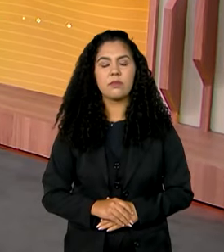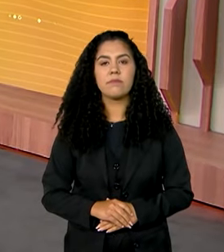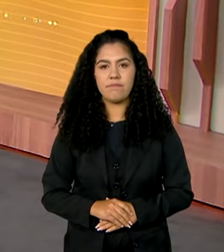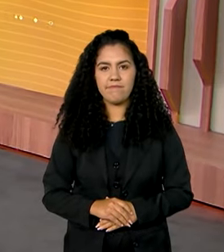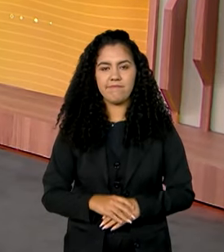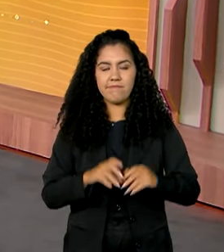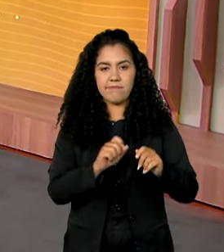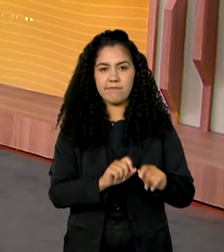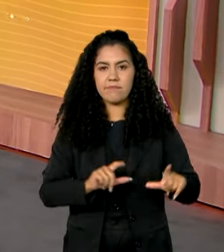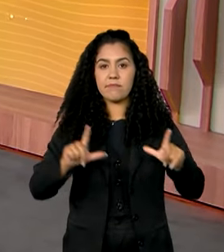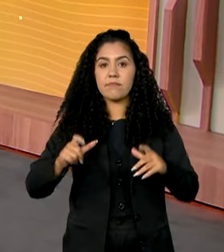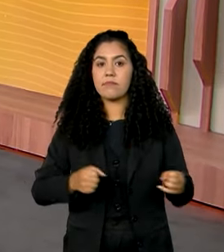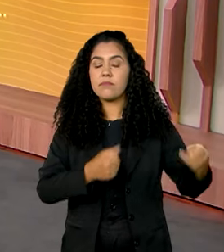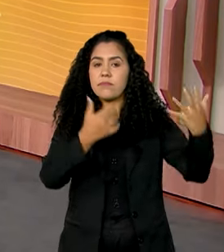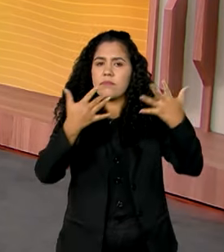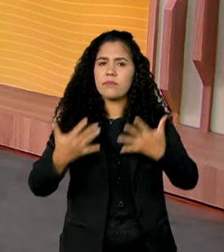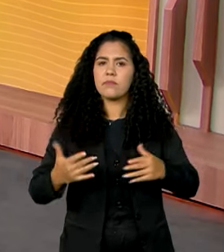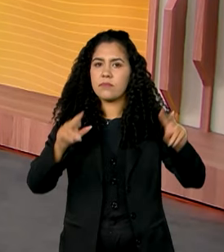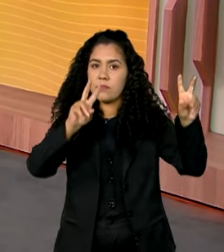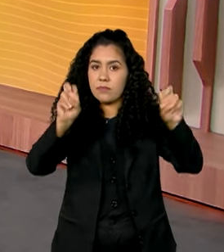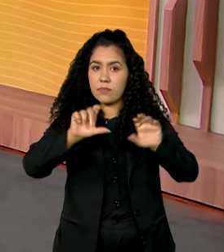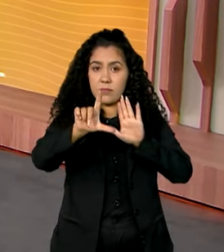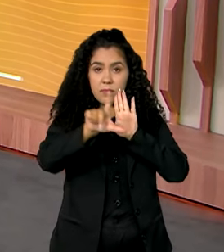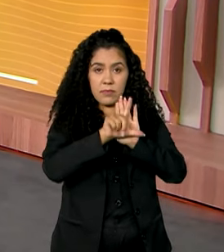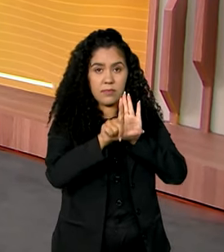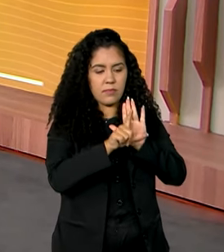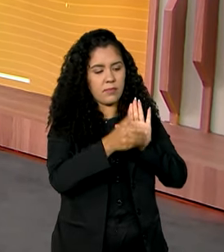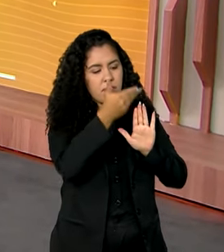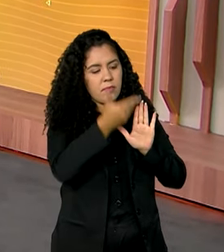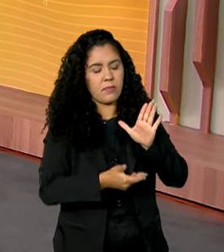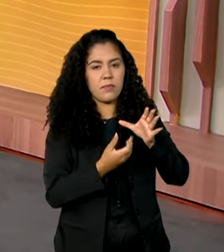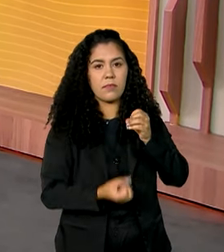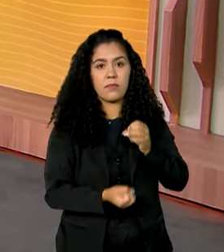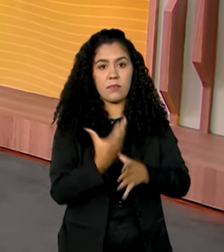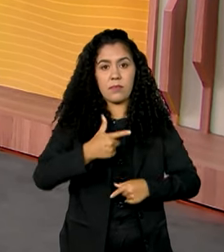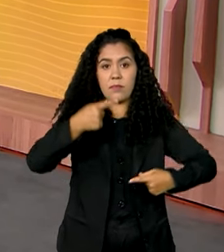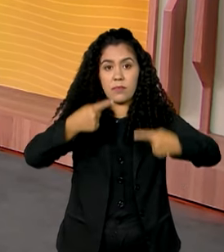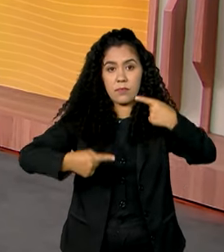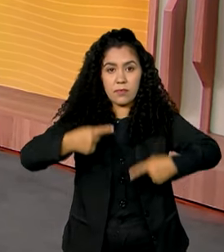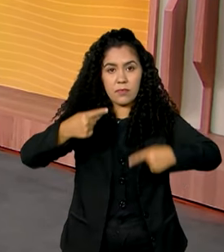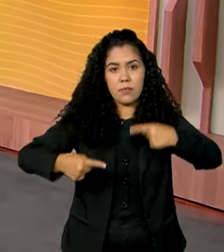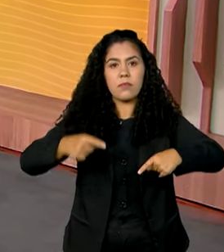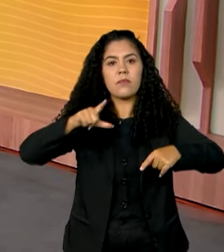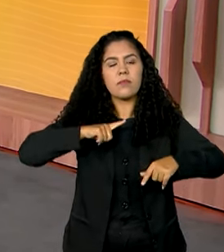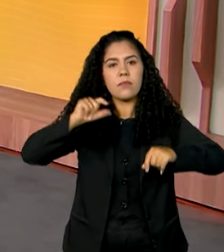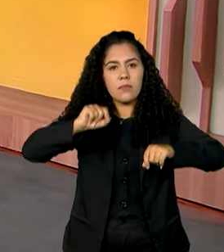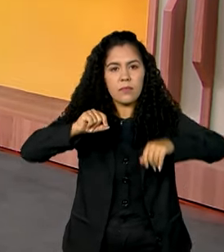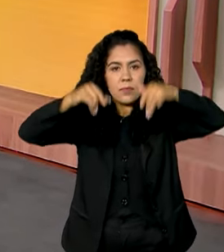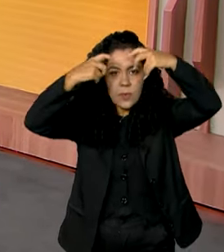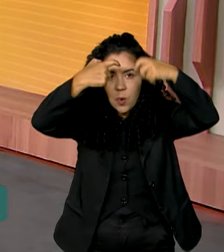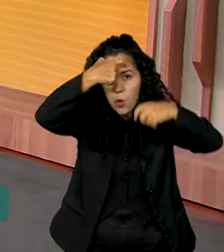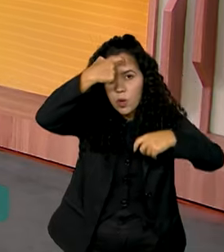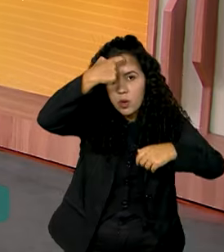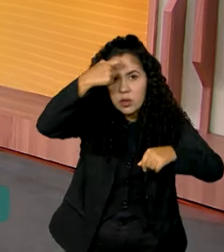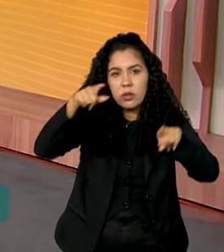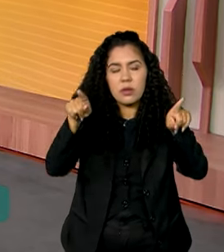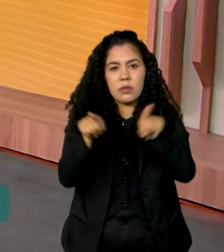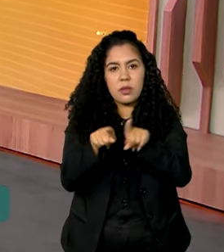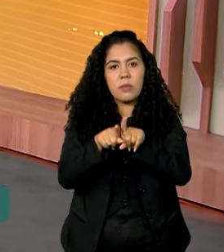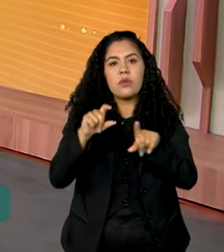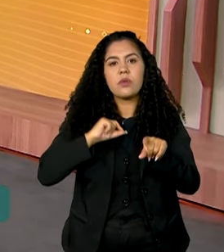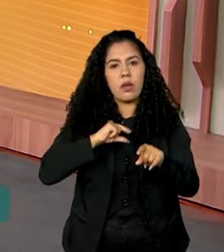Estamos de volta. Olha só, a lei que instituiu a política de conscientização sobre doação de órgãos e